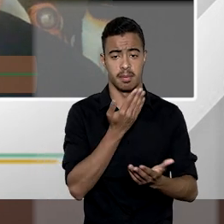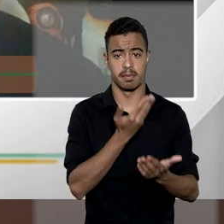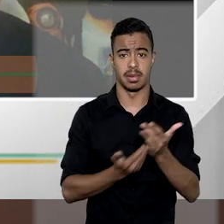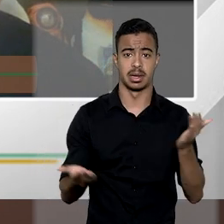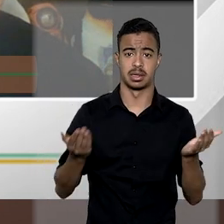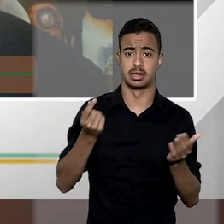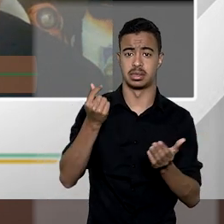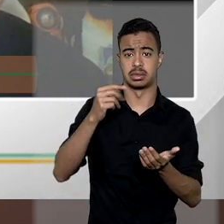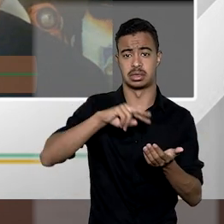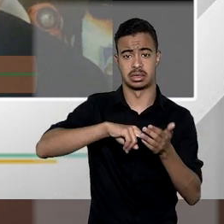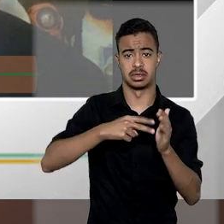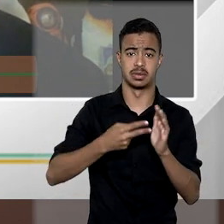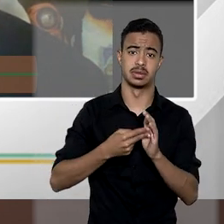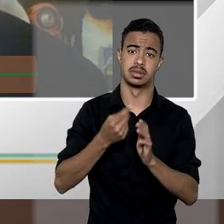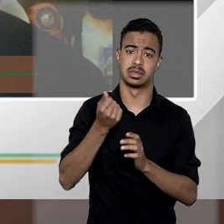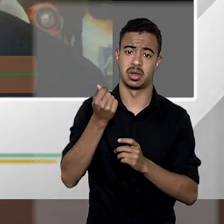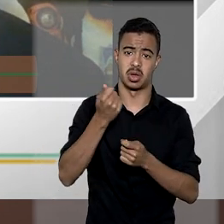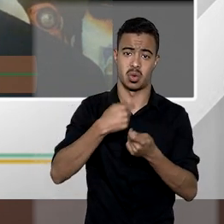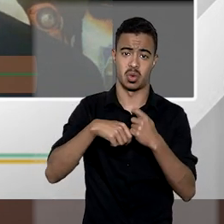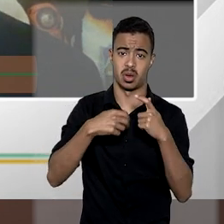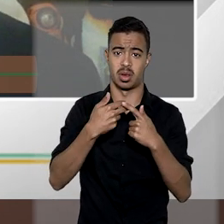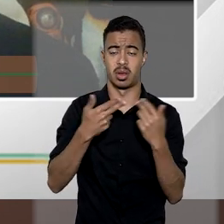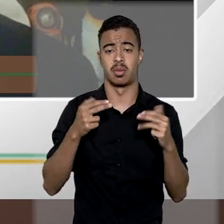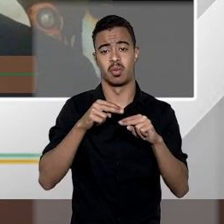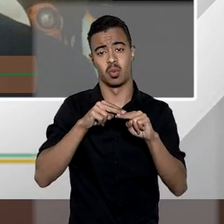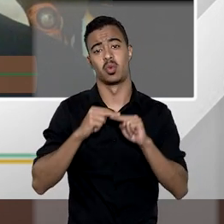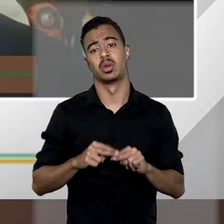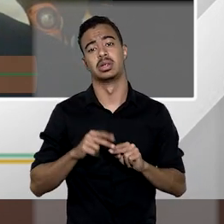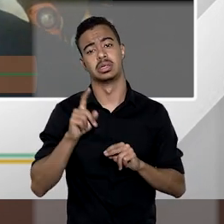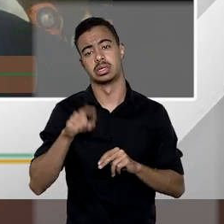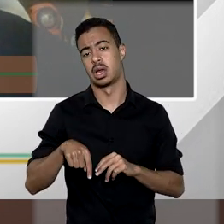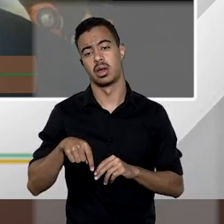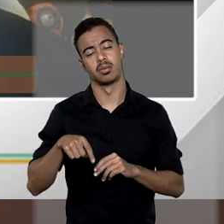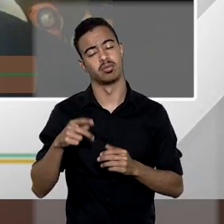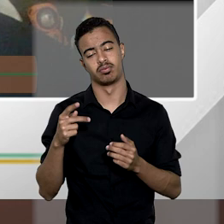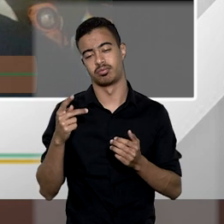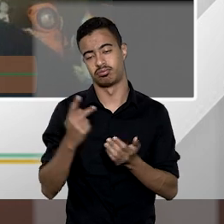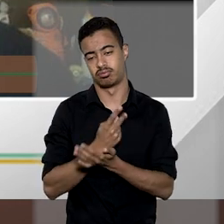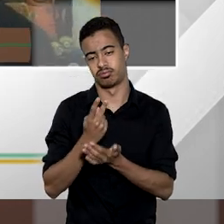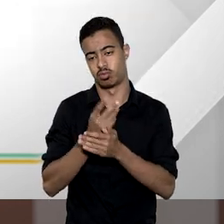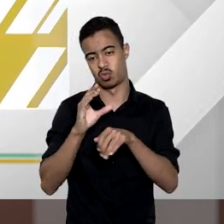perda da significação econômica do bem e por isso nesses casos para mim ela é incondicional